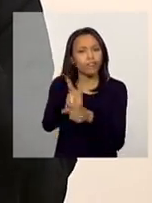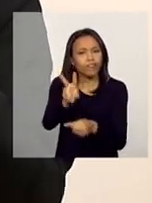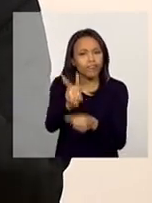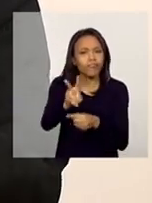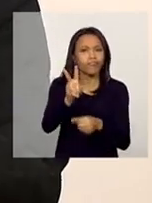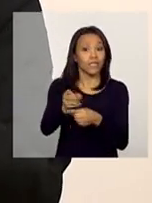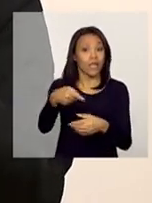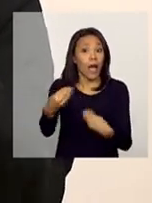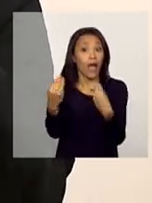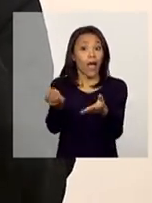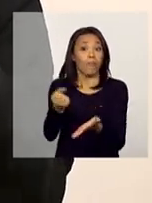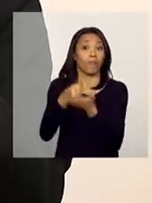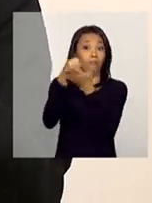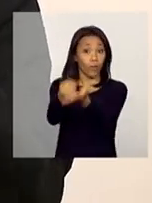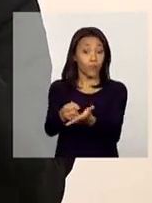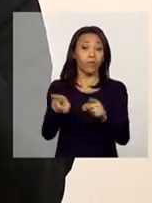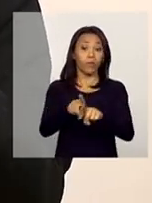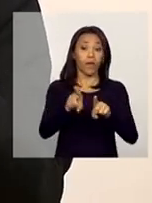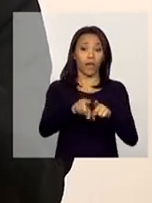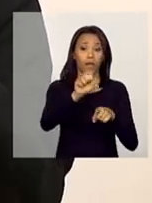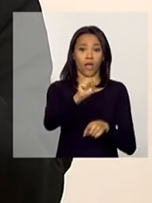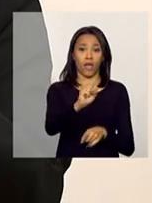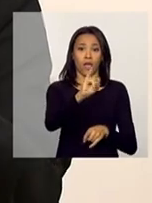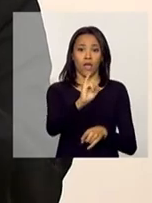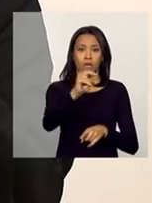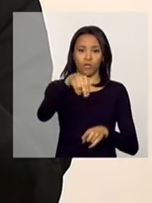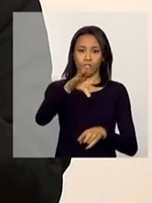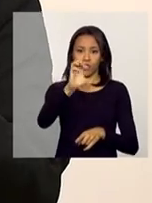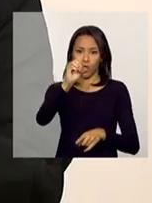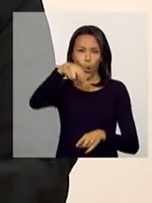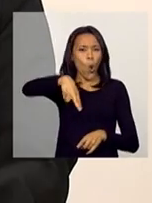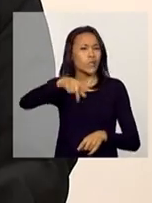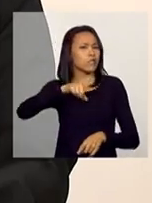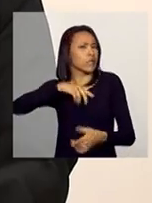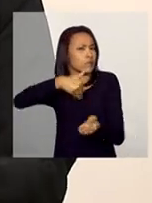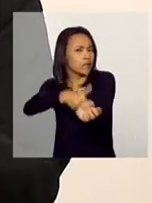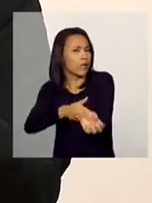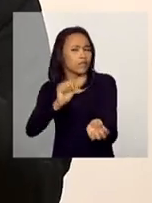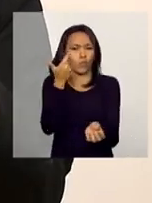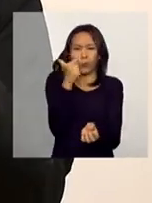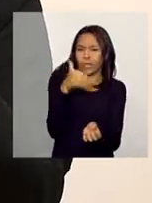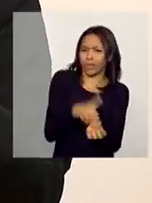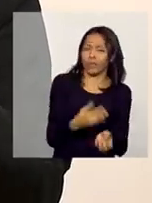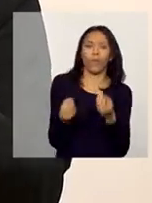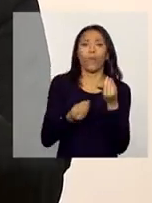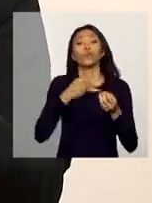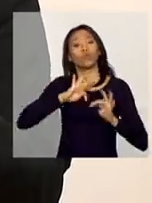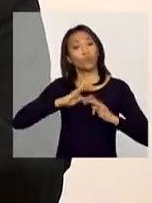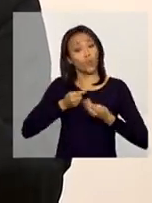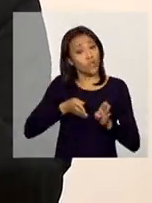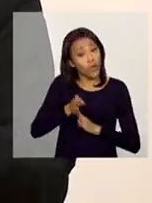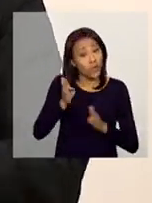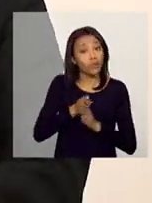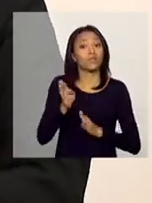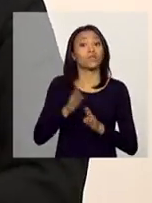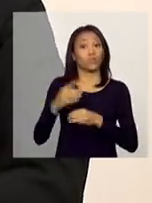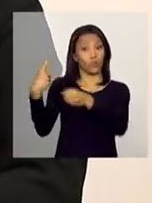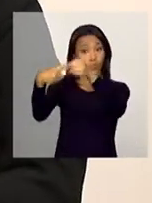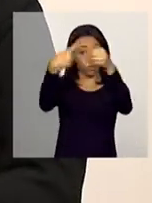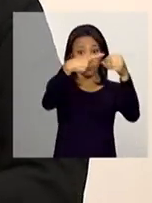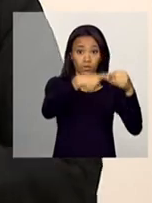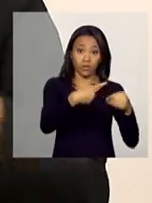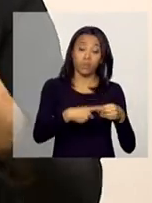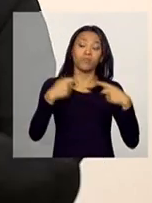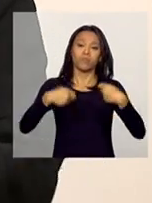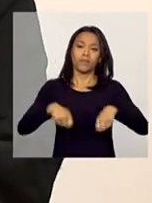para o acesso ao SICOM, como é que é, se tem senha, não tem senha. Então, todas essas orientações, o município também tem o estado como uma referência